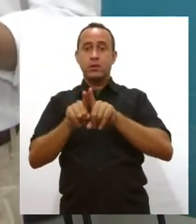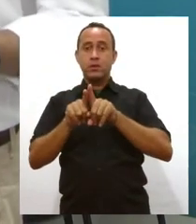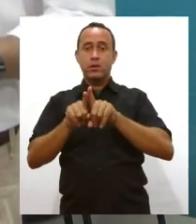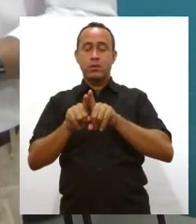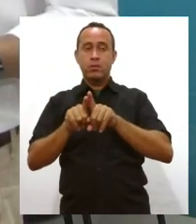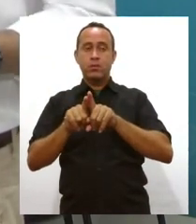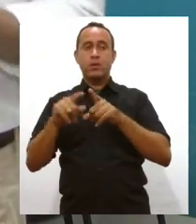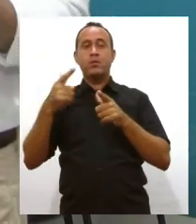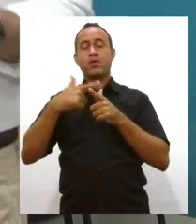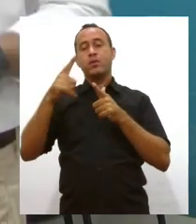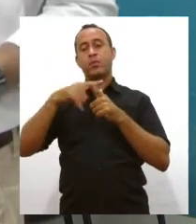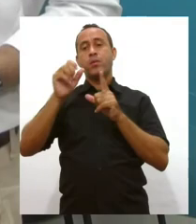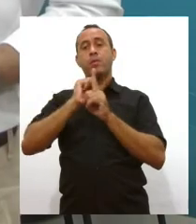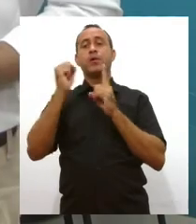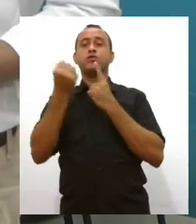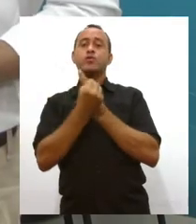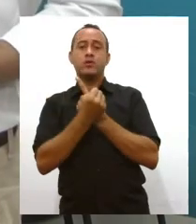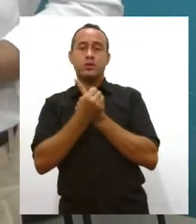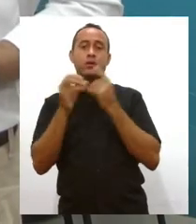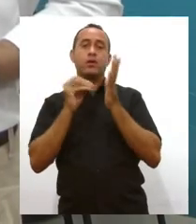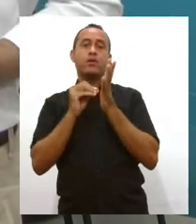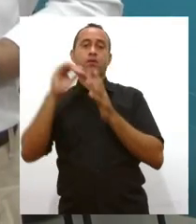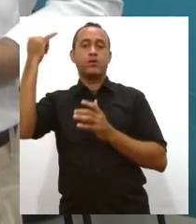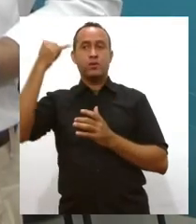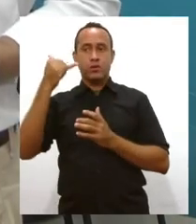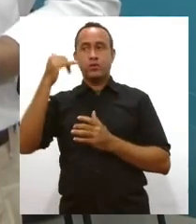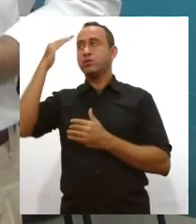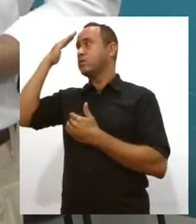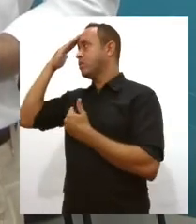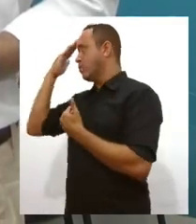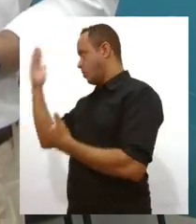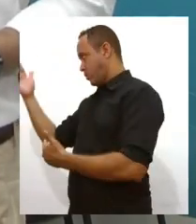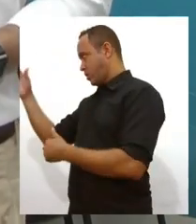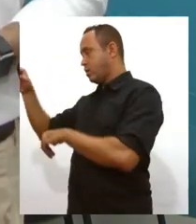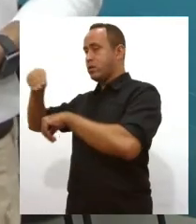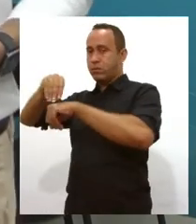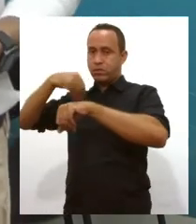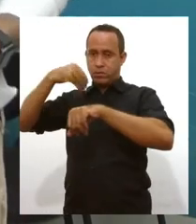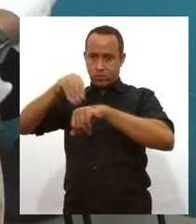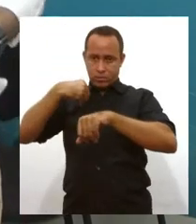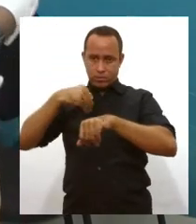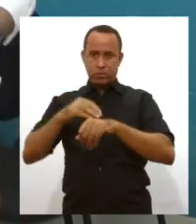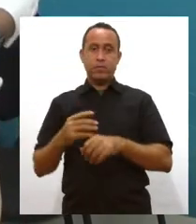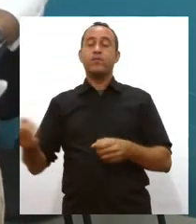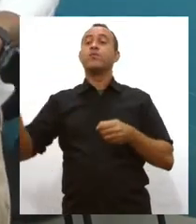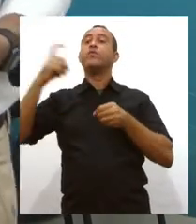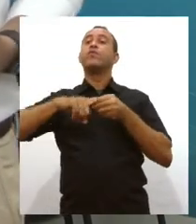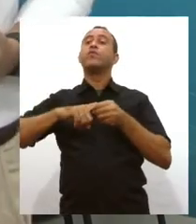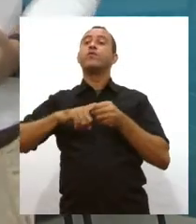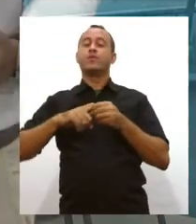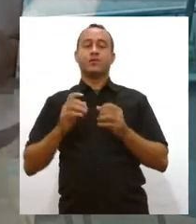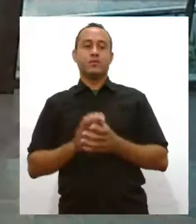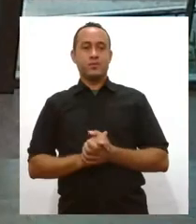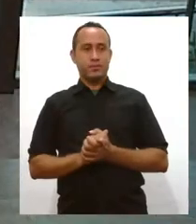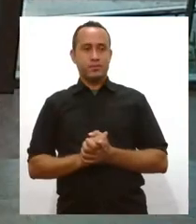impactos para a sociedade, que é a falta de energia. Obrigada, Tiago, pelas informações. Voltamos aos estúdios.